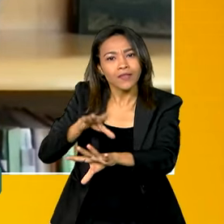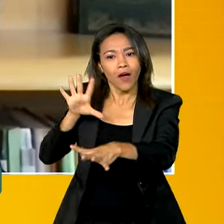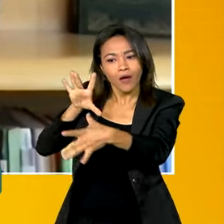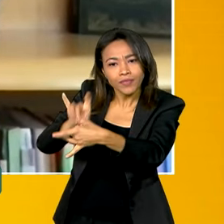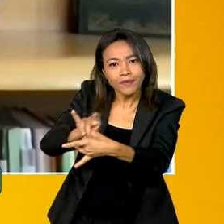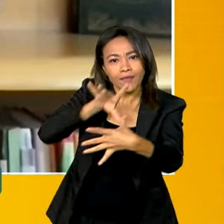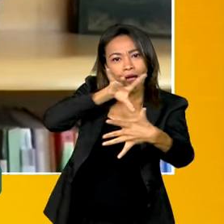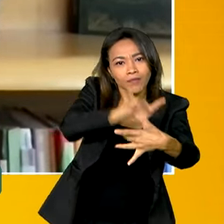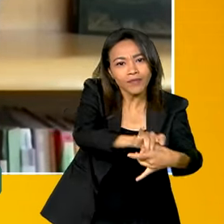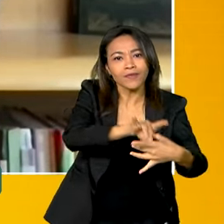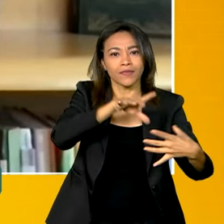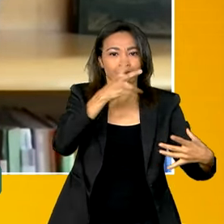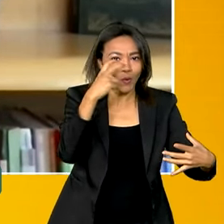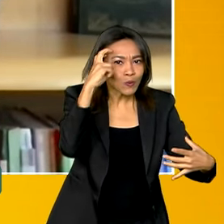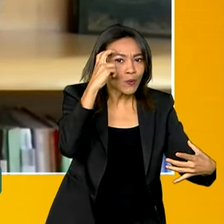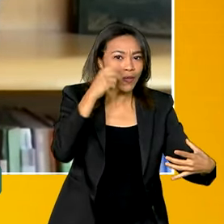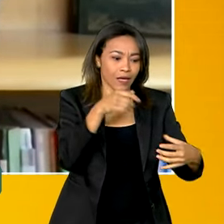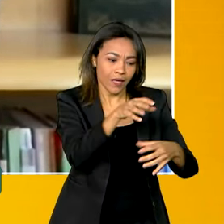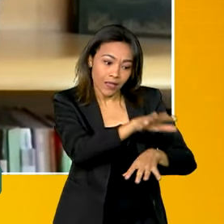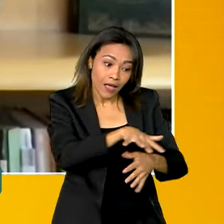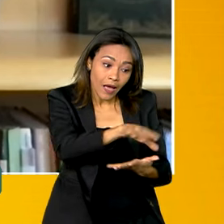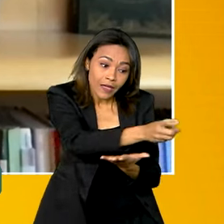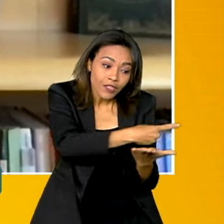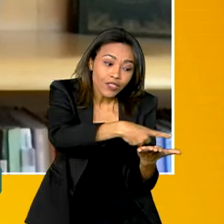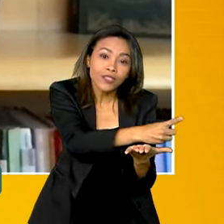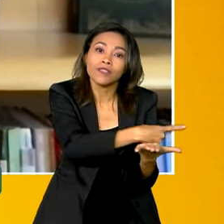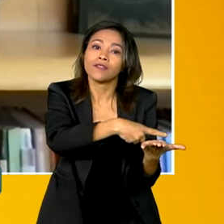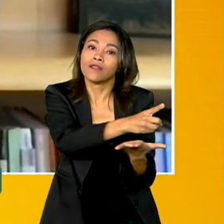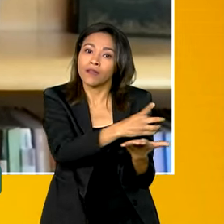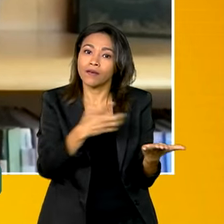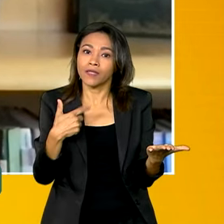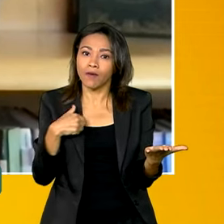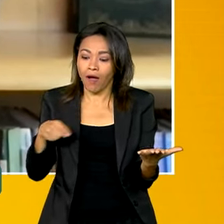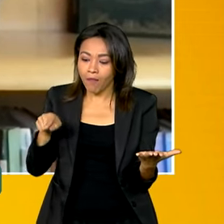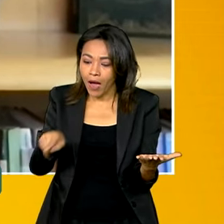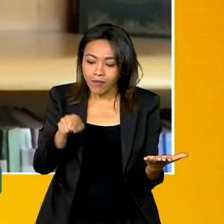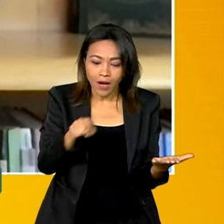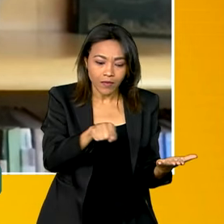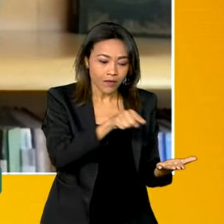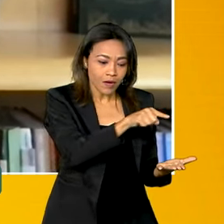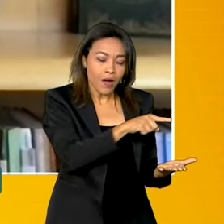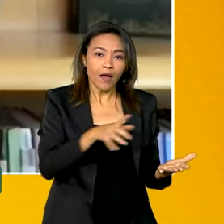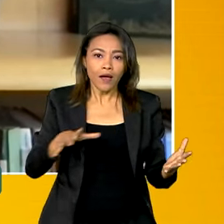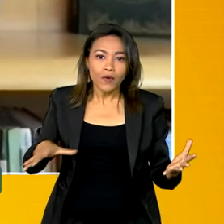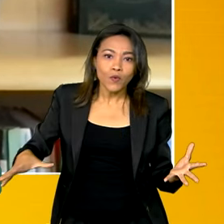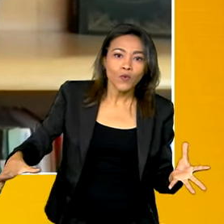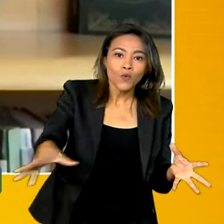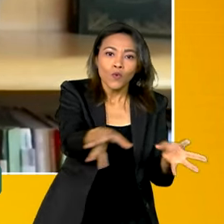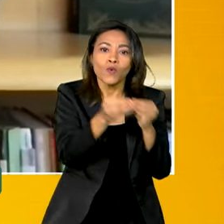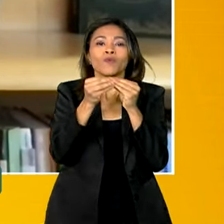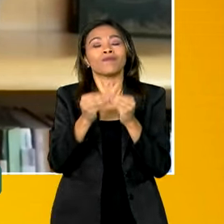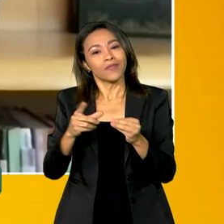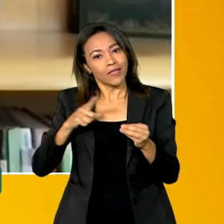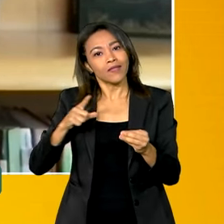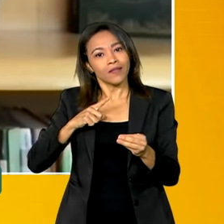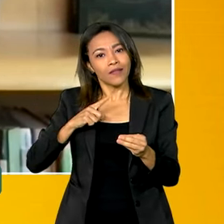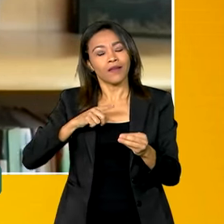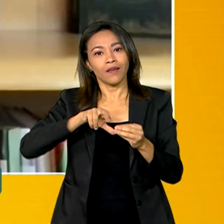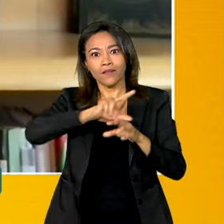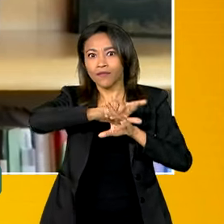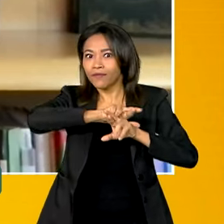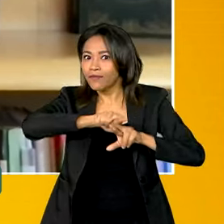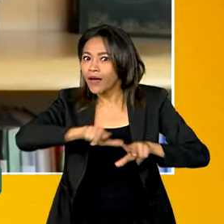cultura digital, estamos trabalhando isso agora também. Então, é um setor que traz muitas possibilidades,